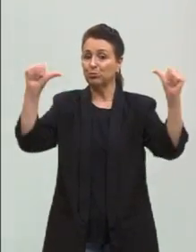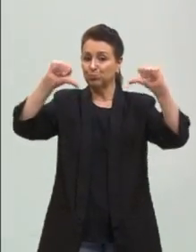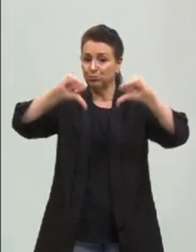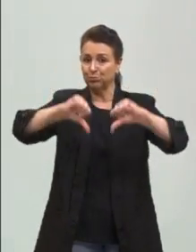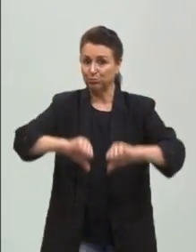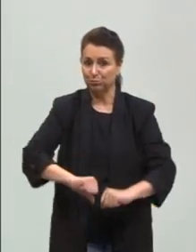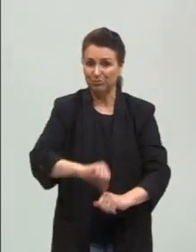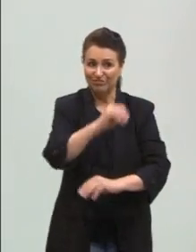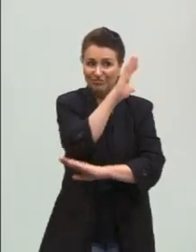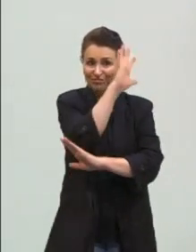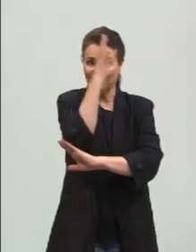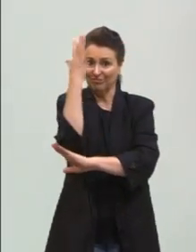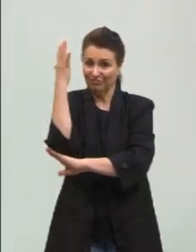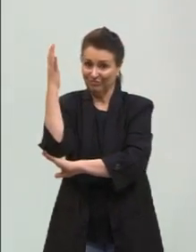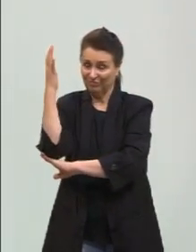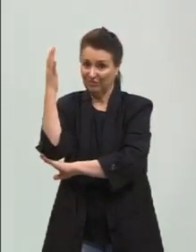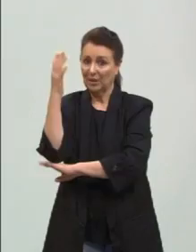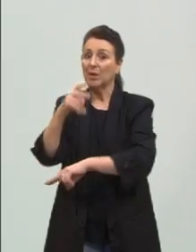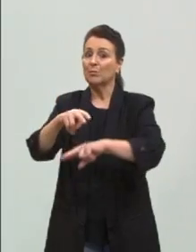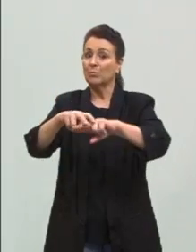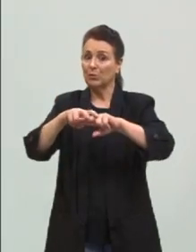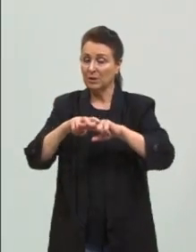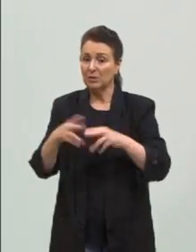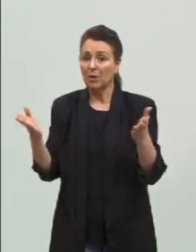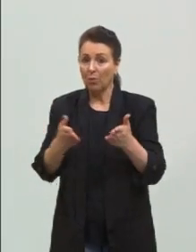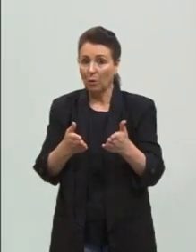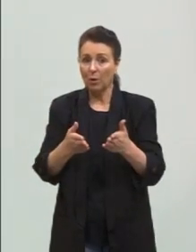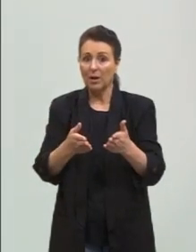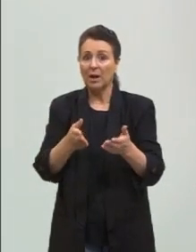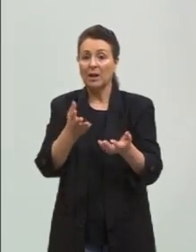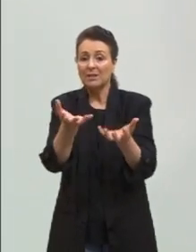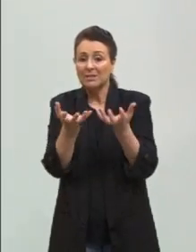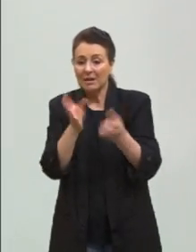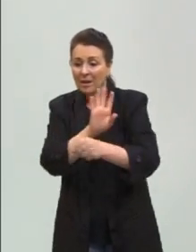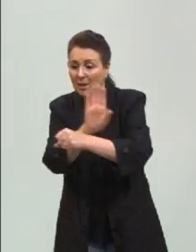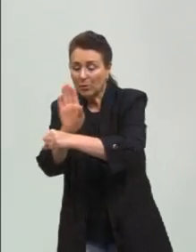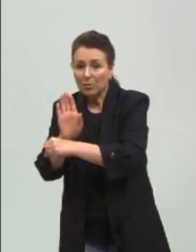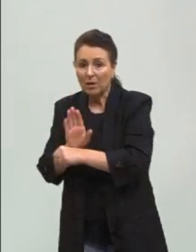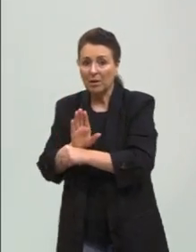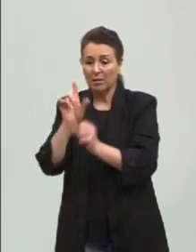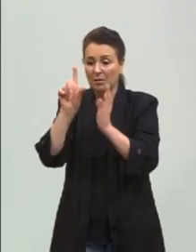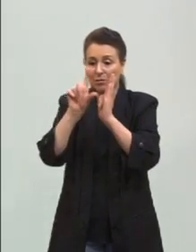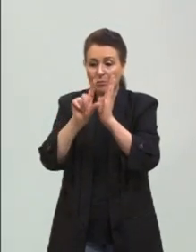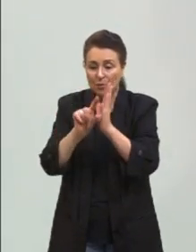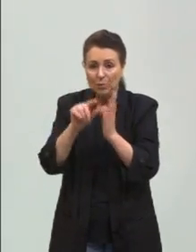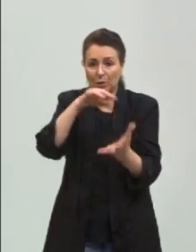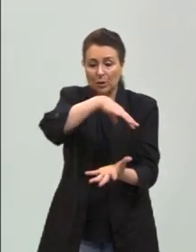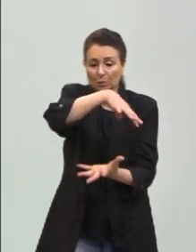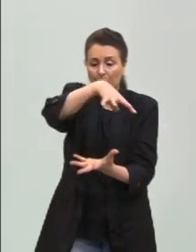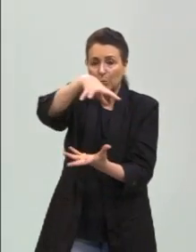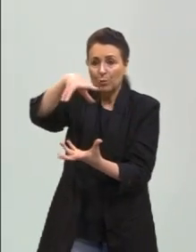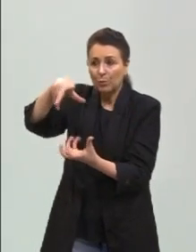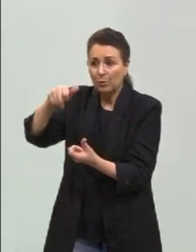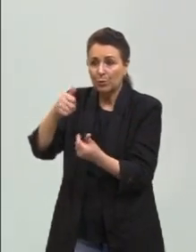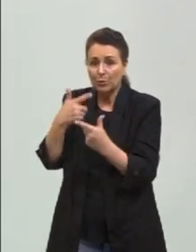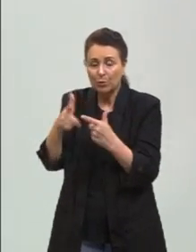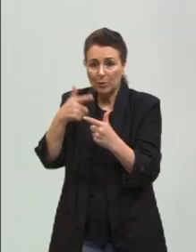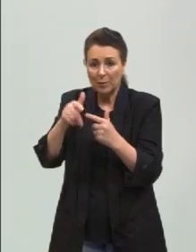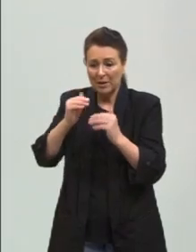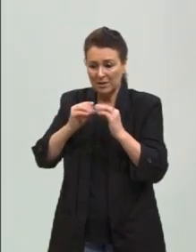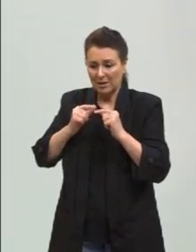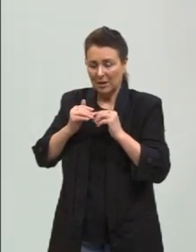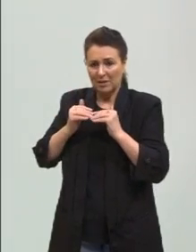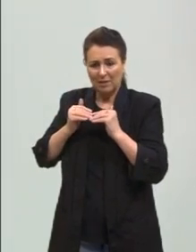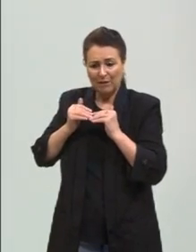é uma forma também de tentar preservar o mundo e diminuir um pouco esse avanço